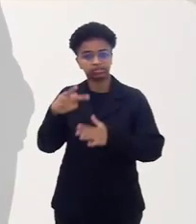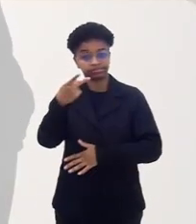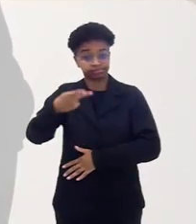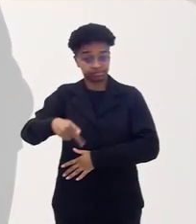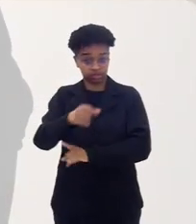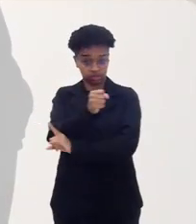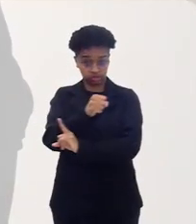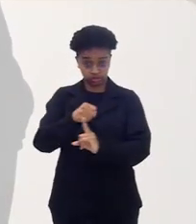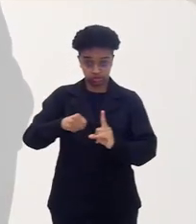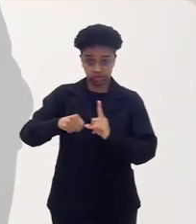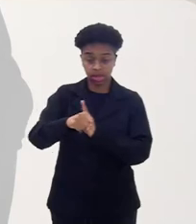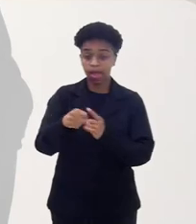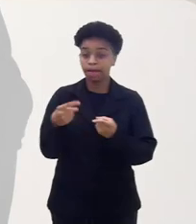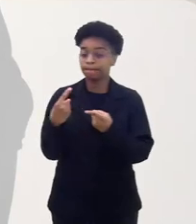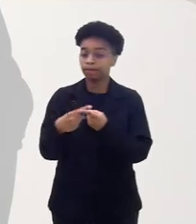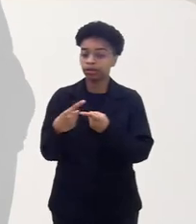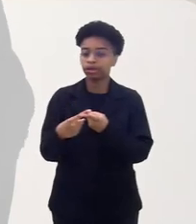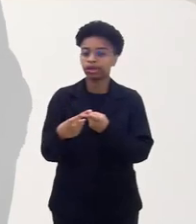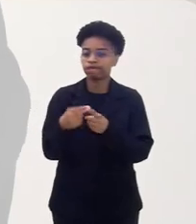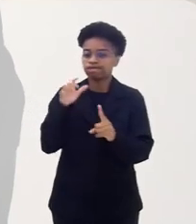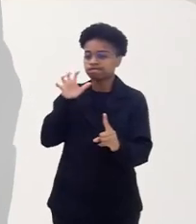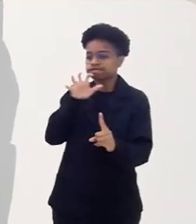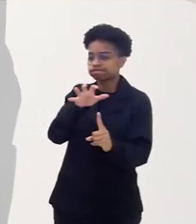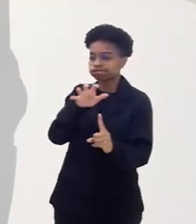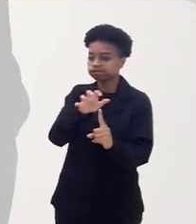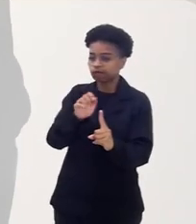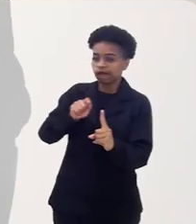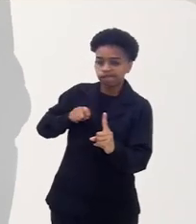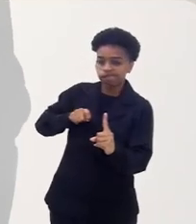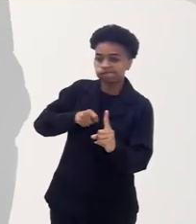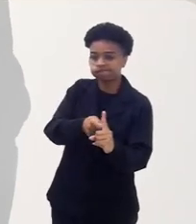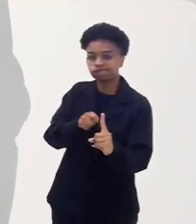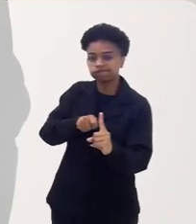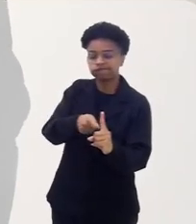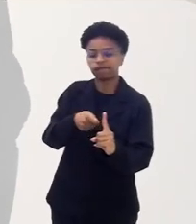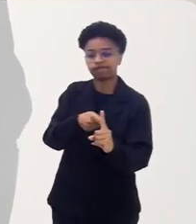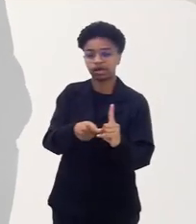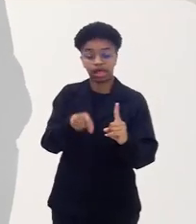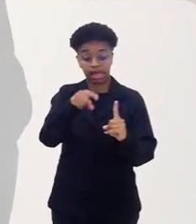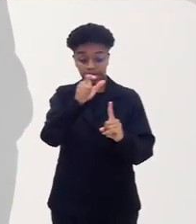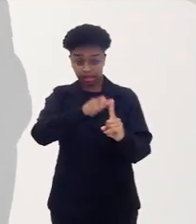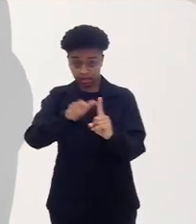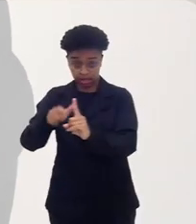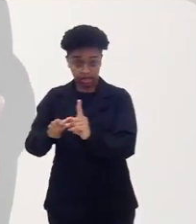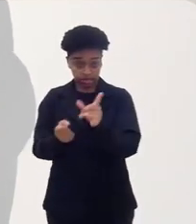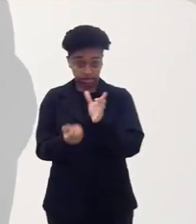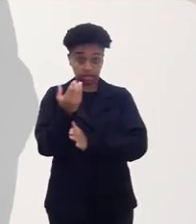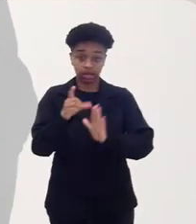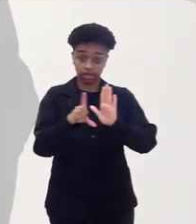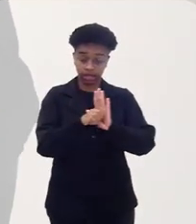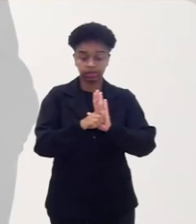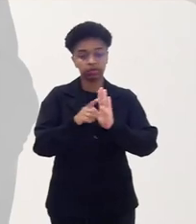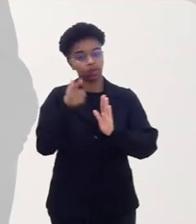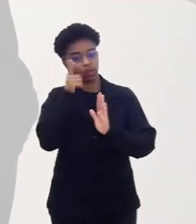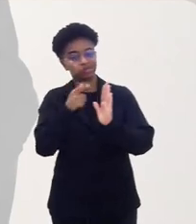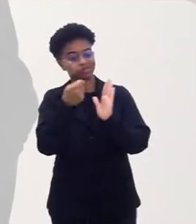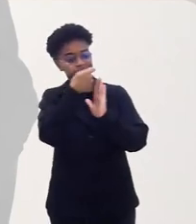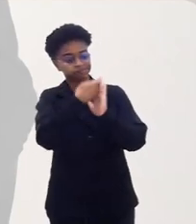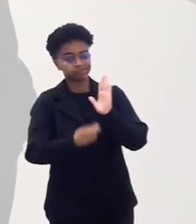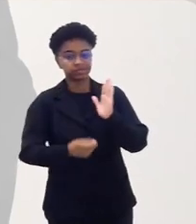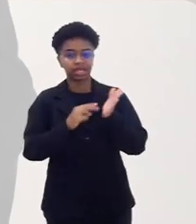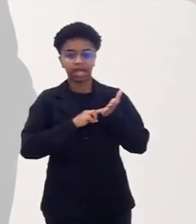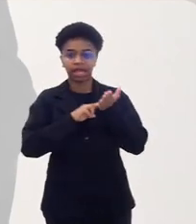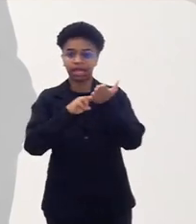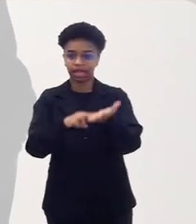sociedade que pressionaram o nosso legislador para escrever uma carta tão bonita como